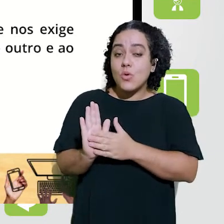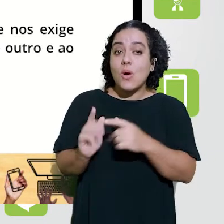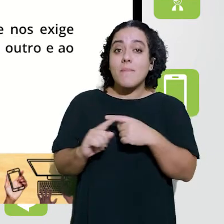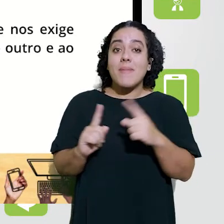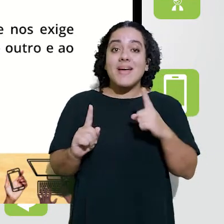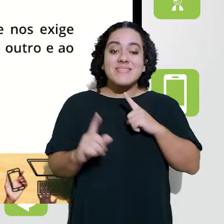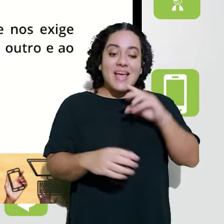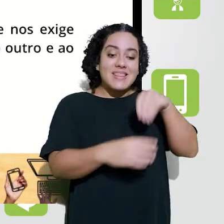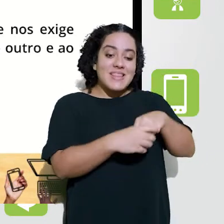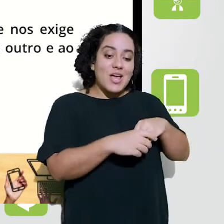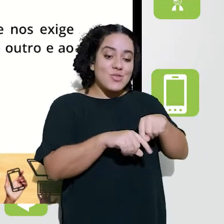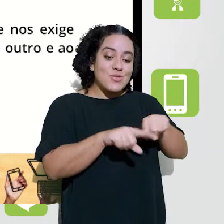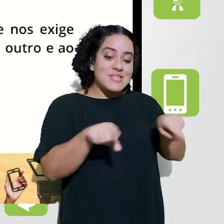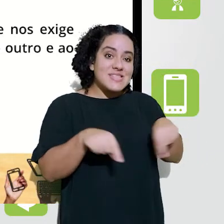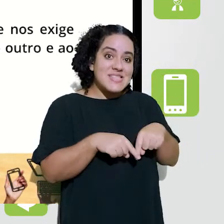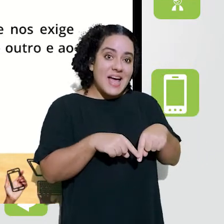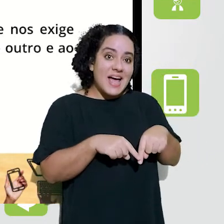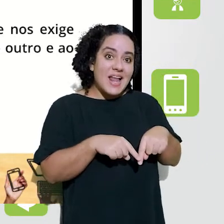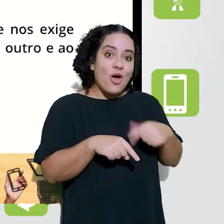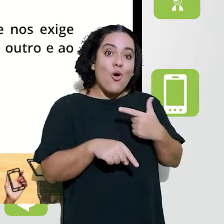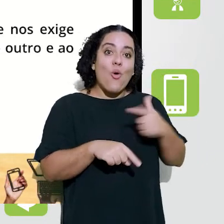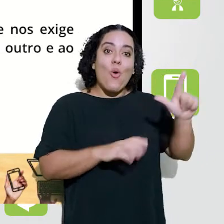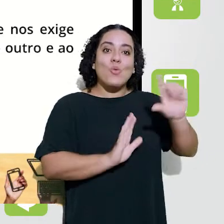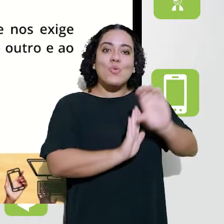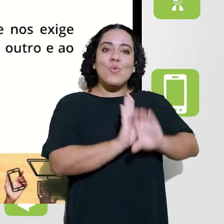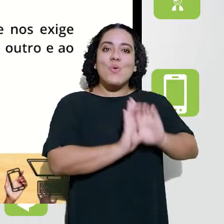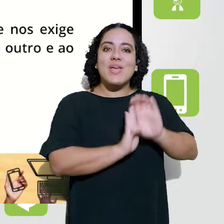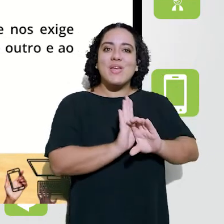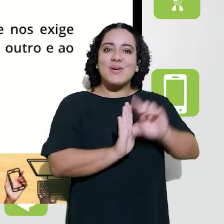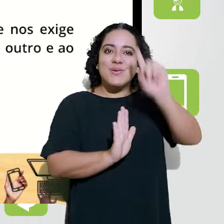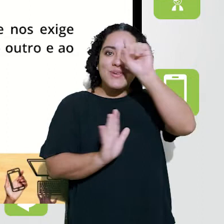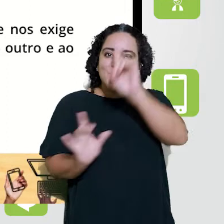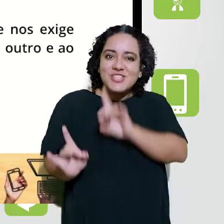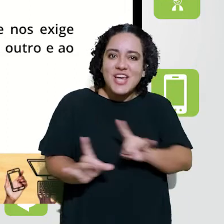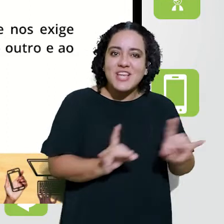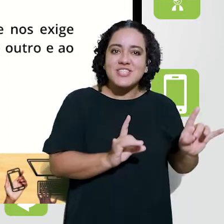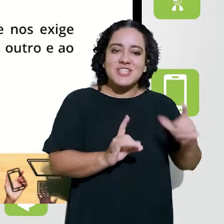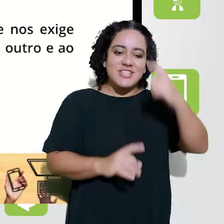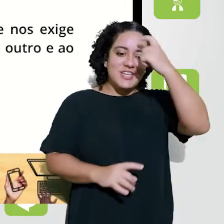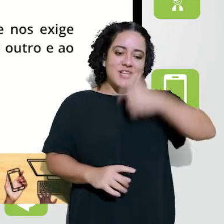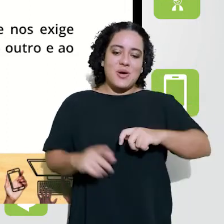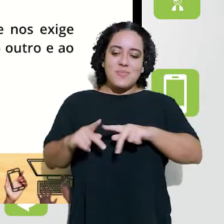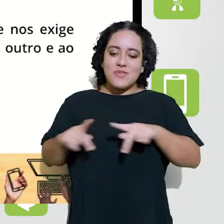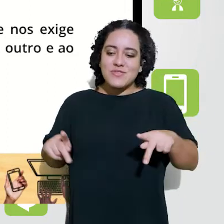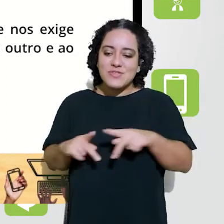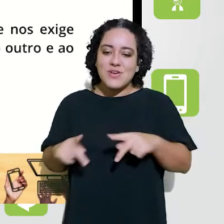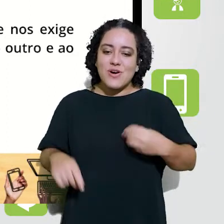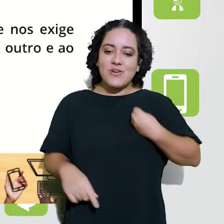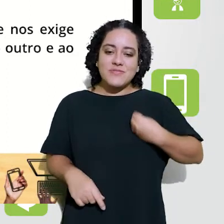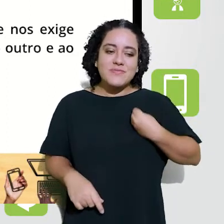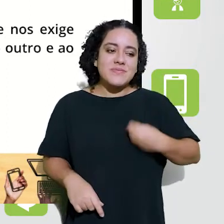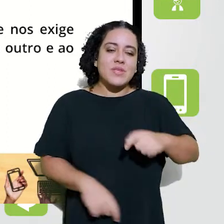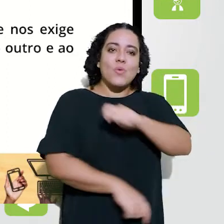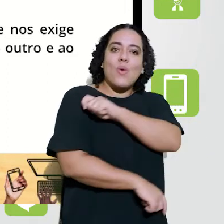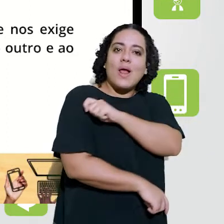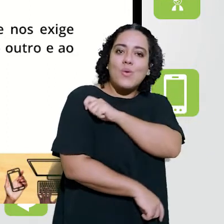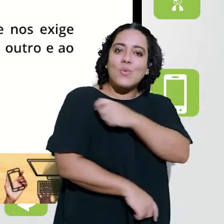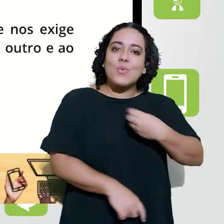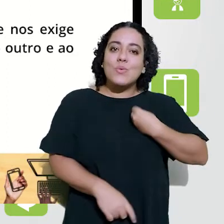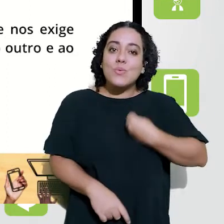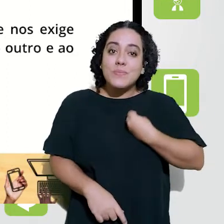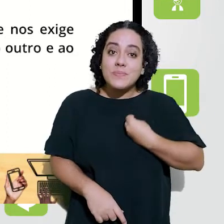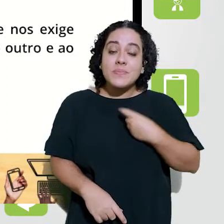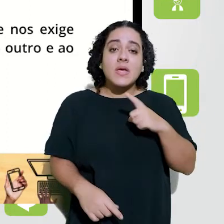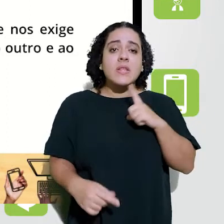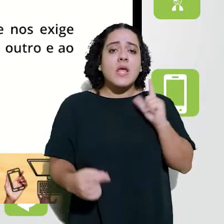proposto, mas temos também dentro de sala de aula um currículo que é vivido a todo instante pelo professor,